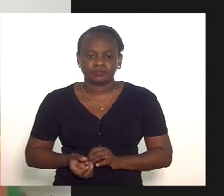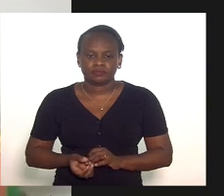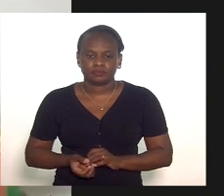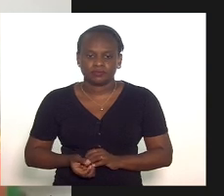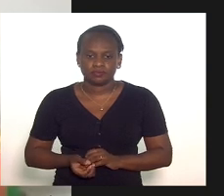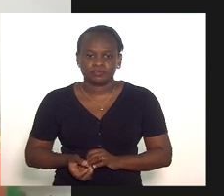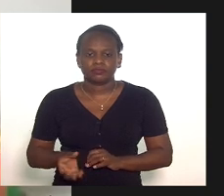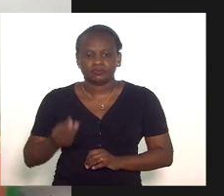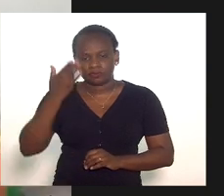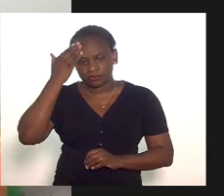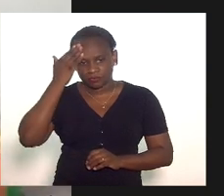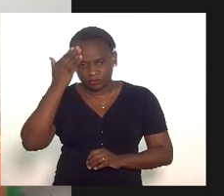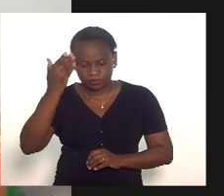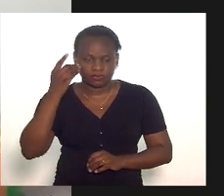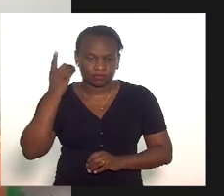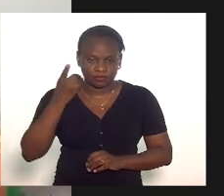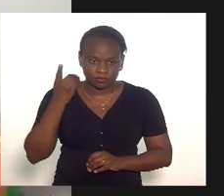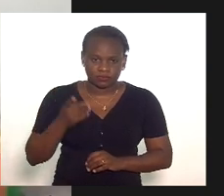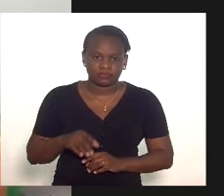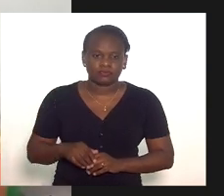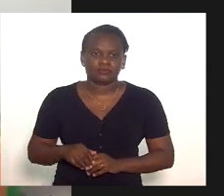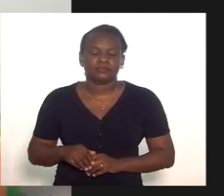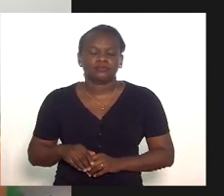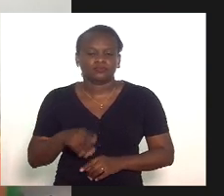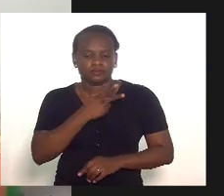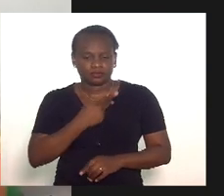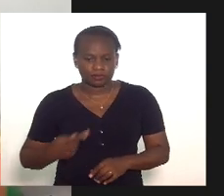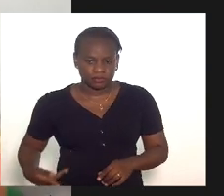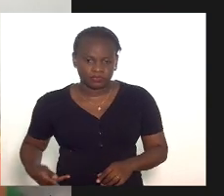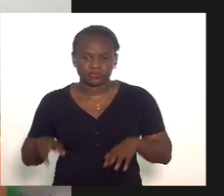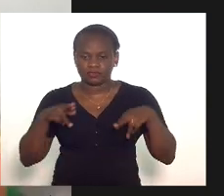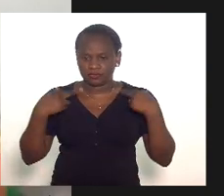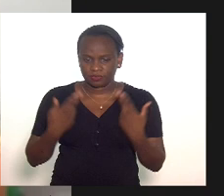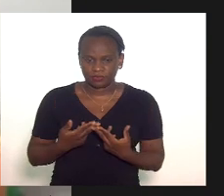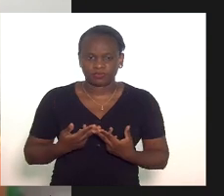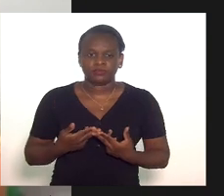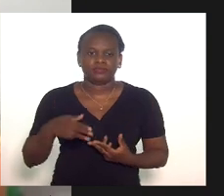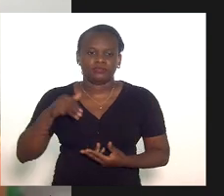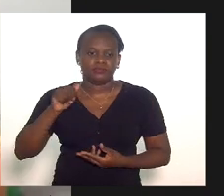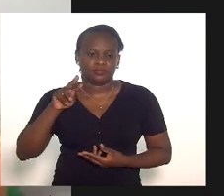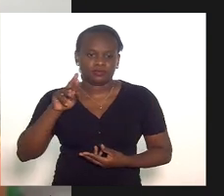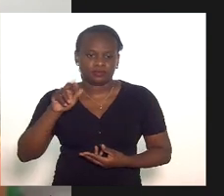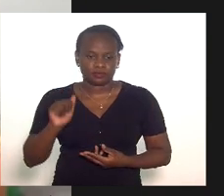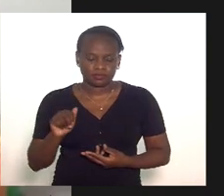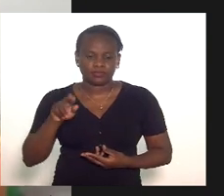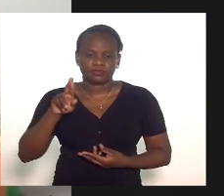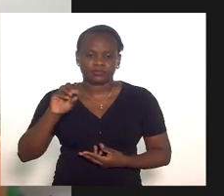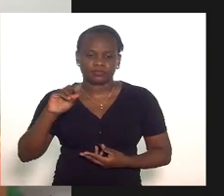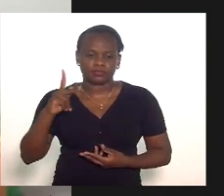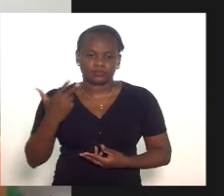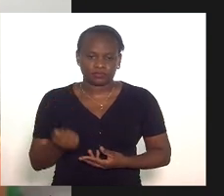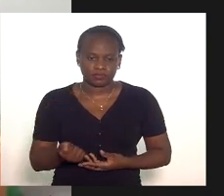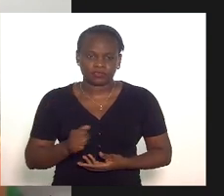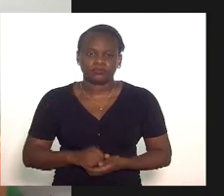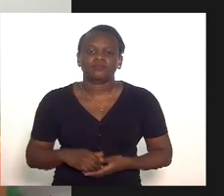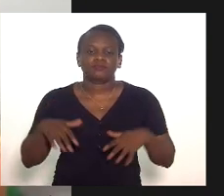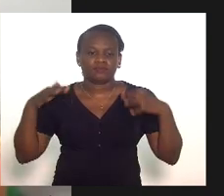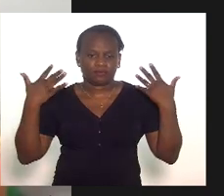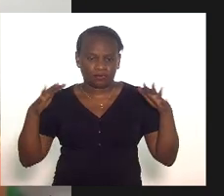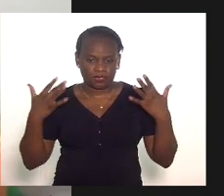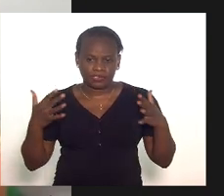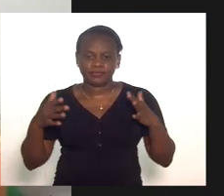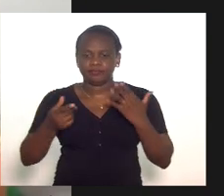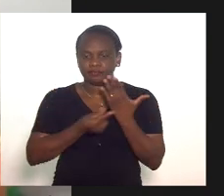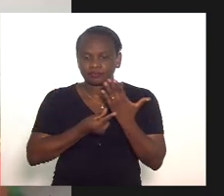Muito obrigada deputada e presidenta desta sessão Marta Rocha parabenizar